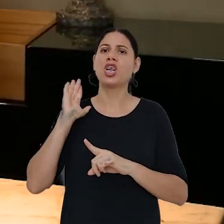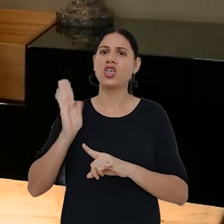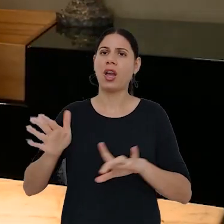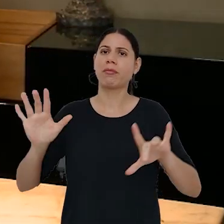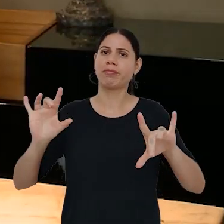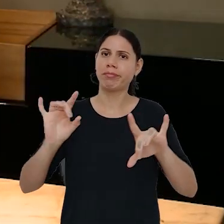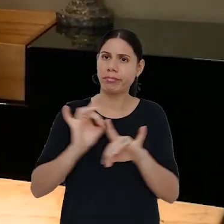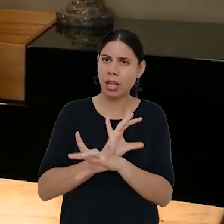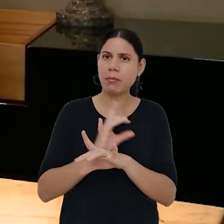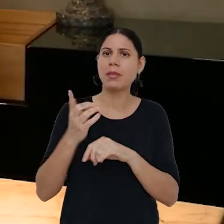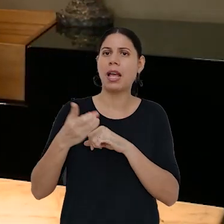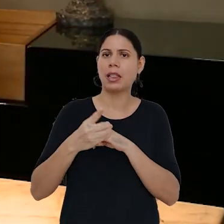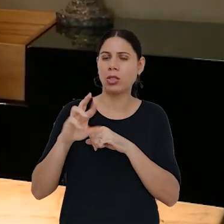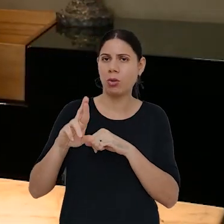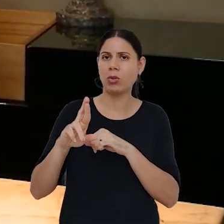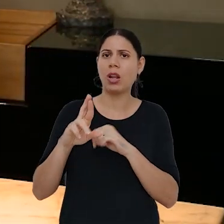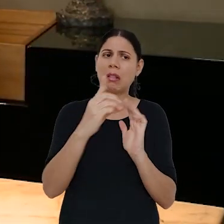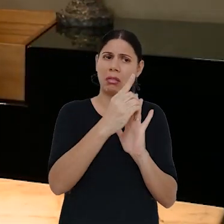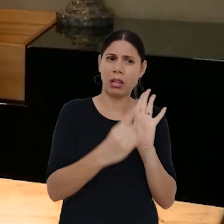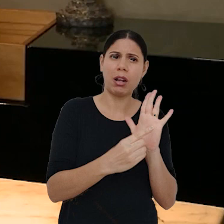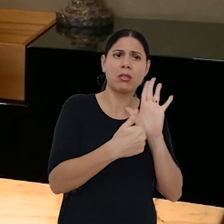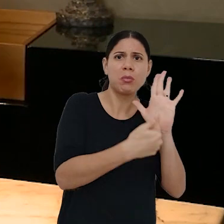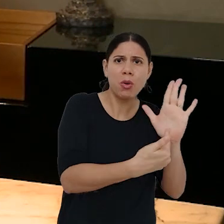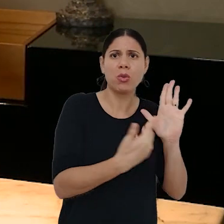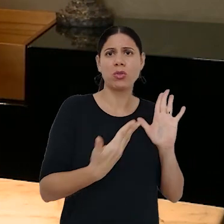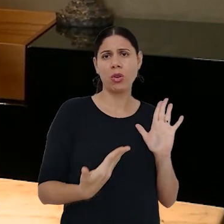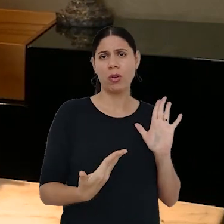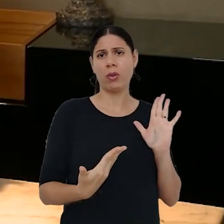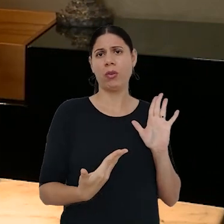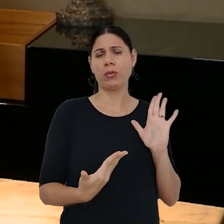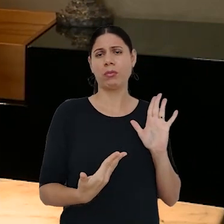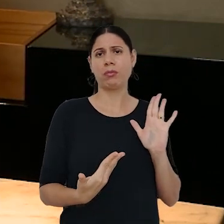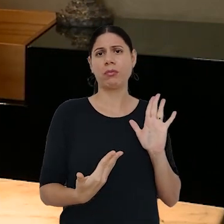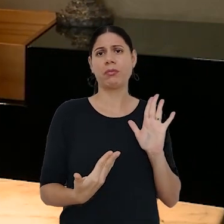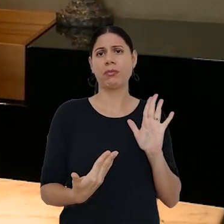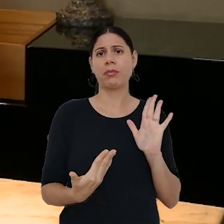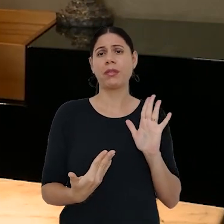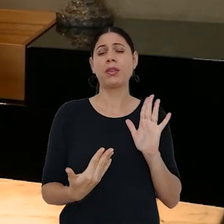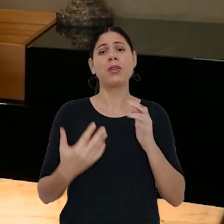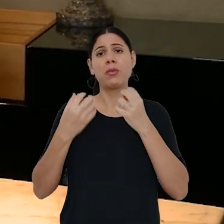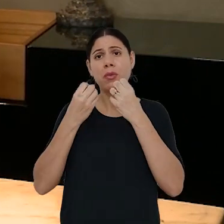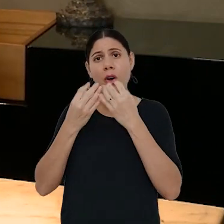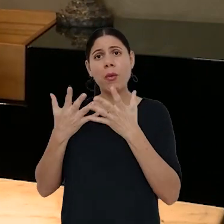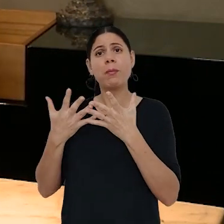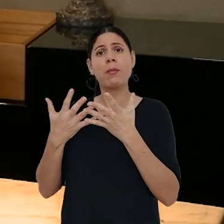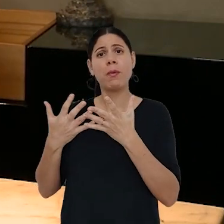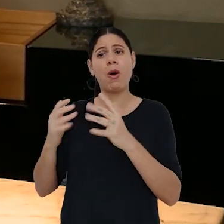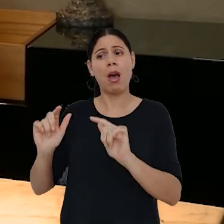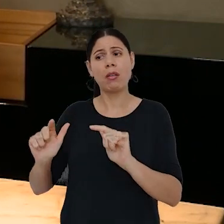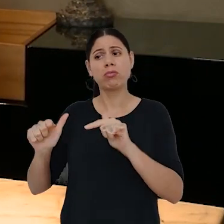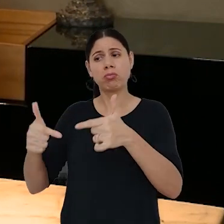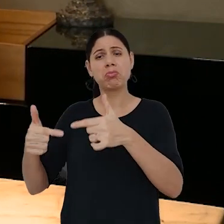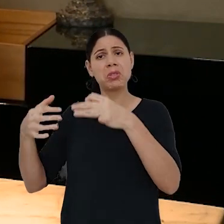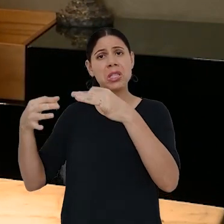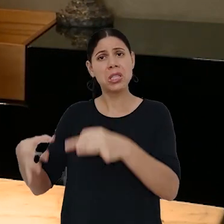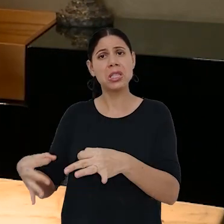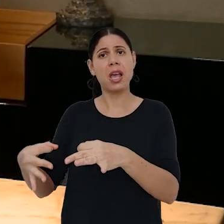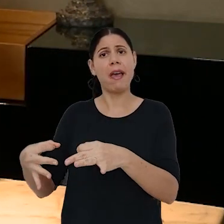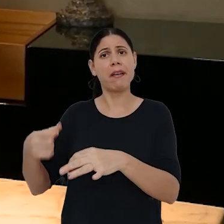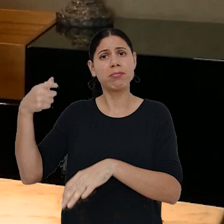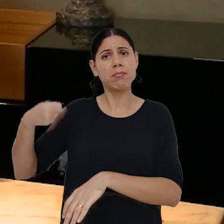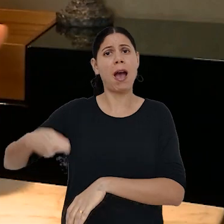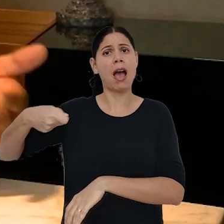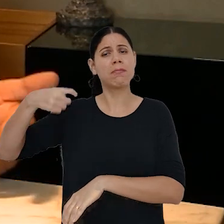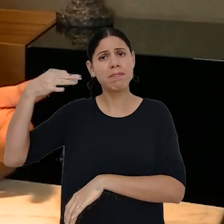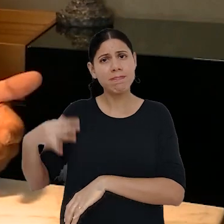tinha concluído o doutorado, da bem da verdade. Então, agiu com muita razoabilidade, agiu com muita